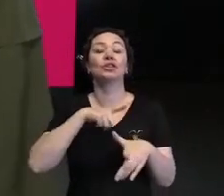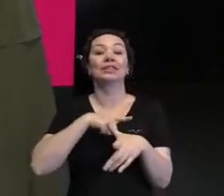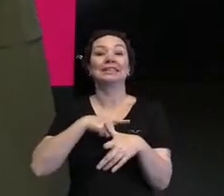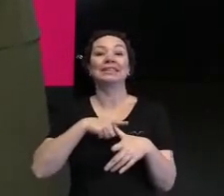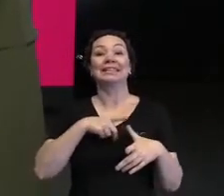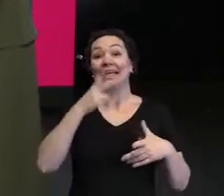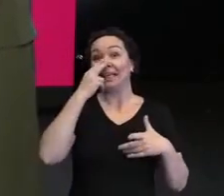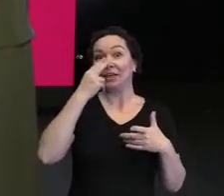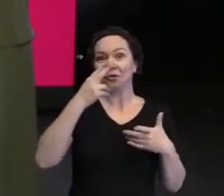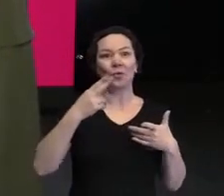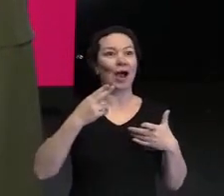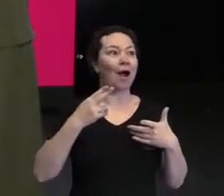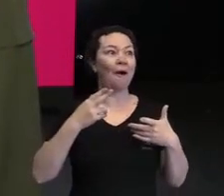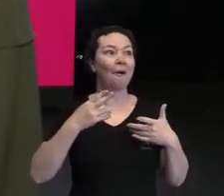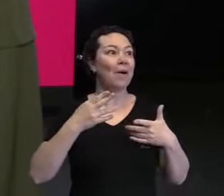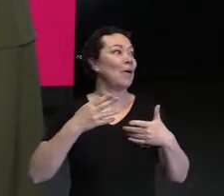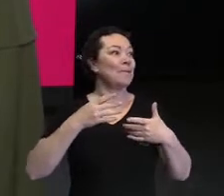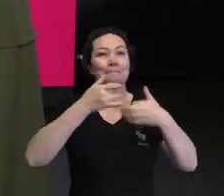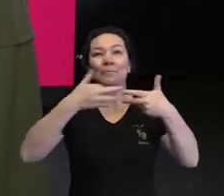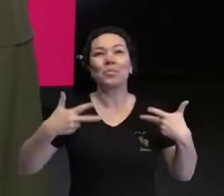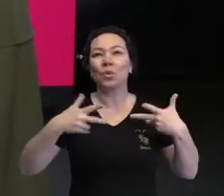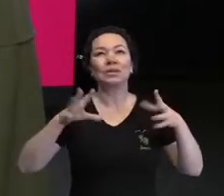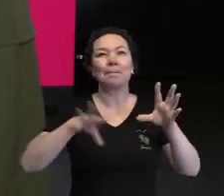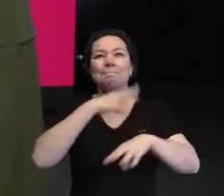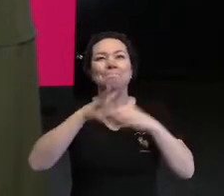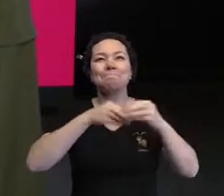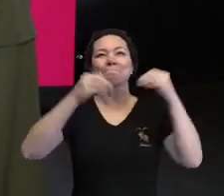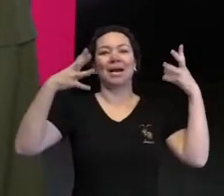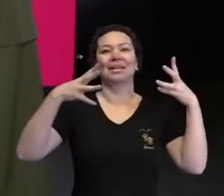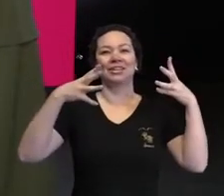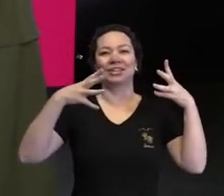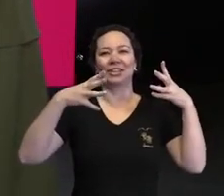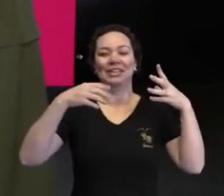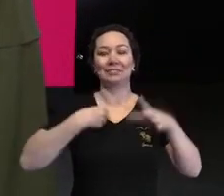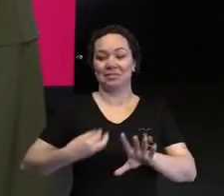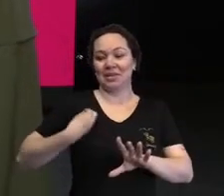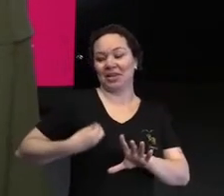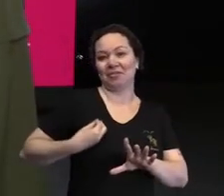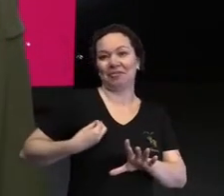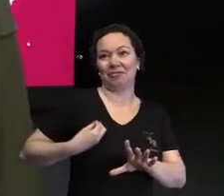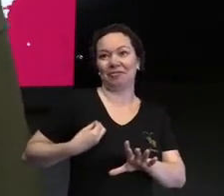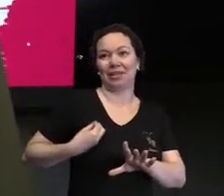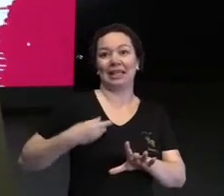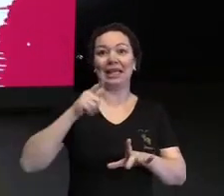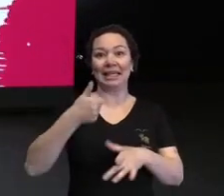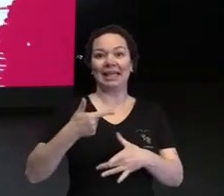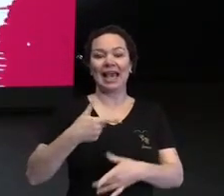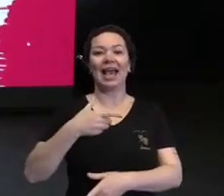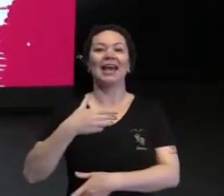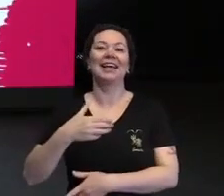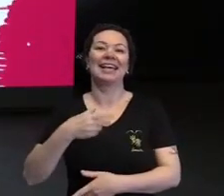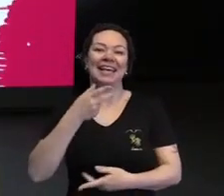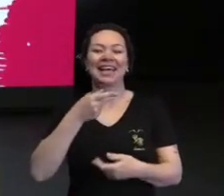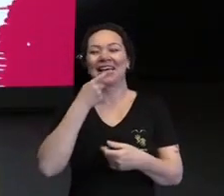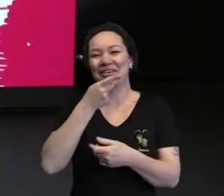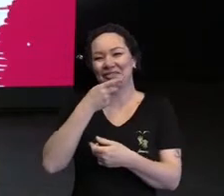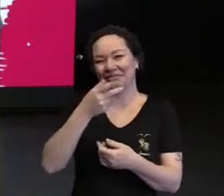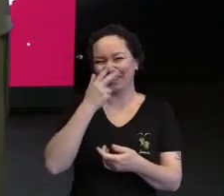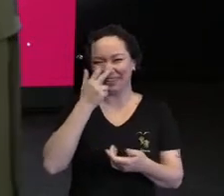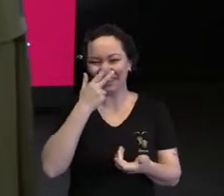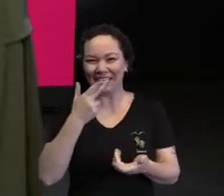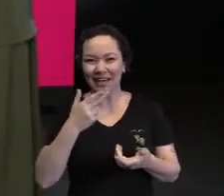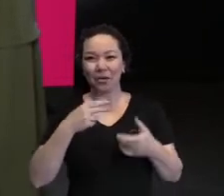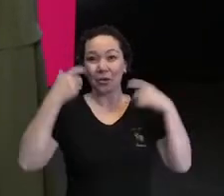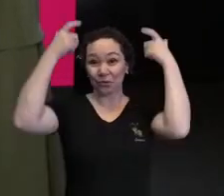chapéu aí, muito colorido, um chapéu mágico, que me acompanha ao longo da minha vida, que é o Davi, o chapéu de irmã. E o